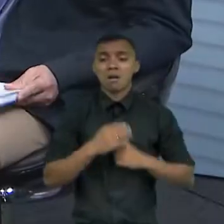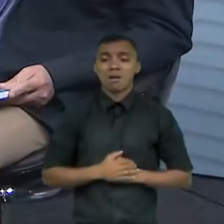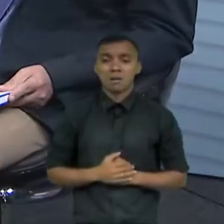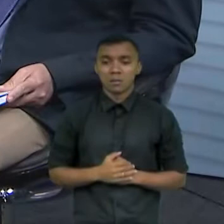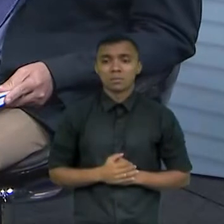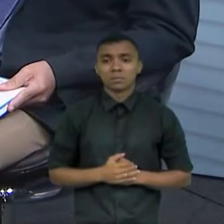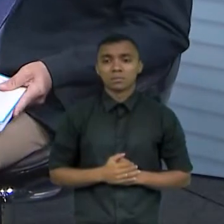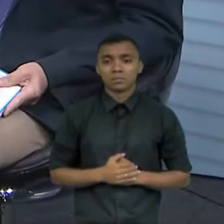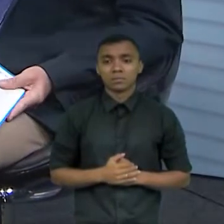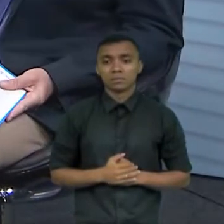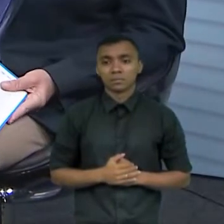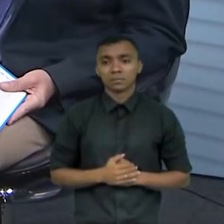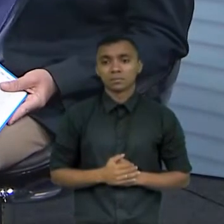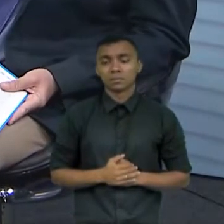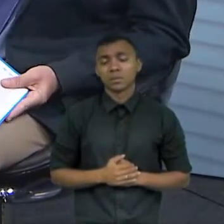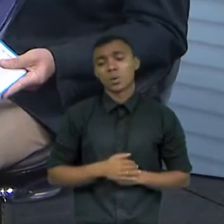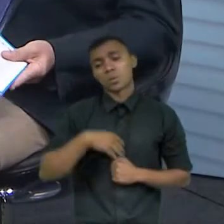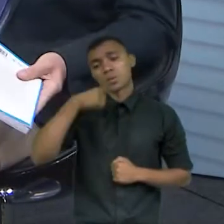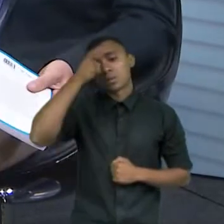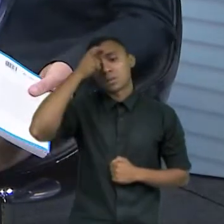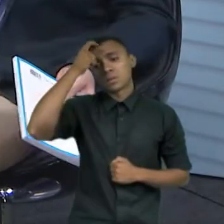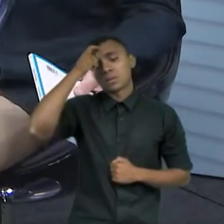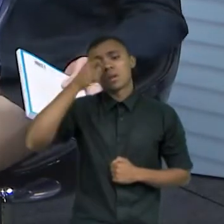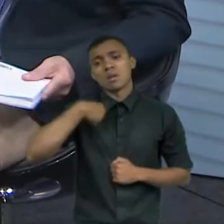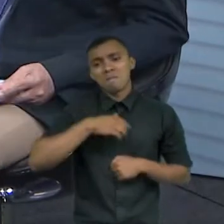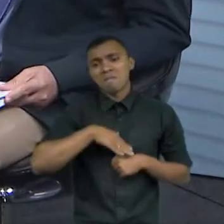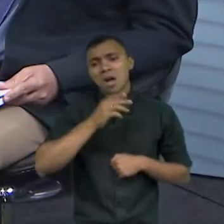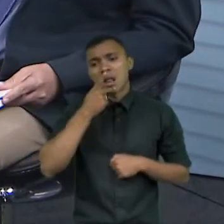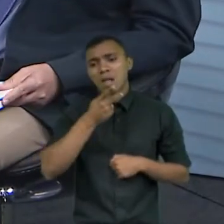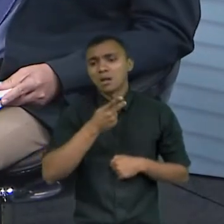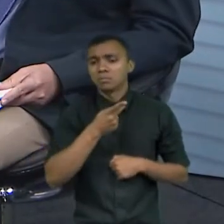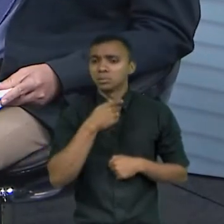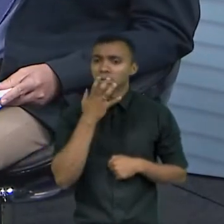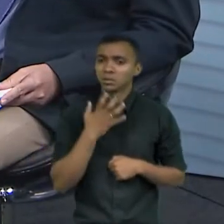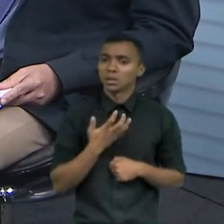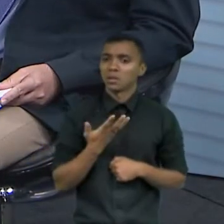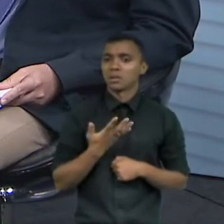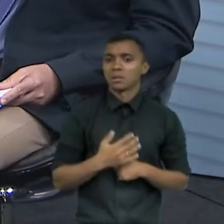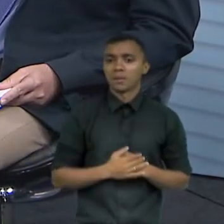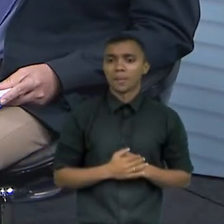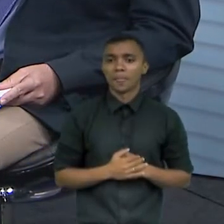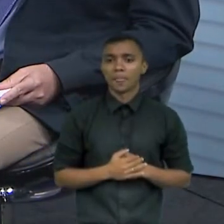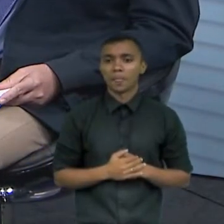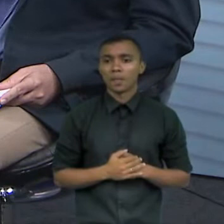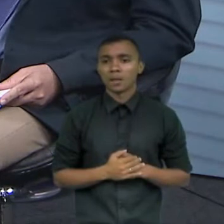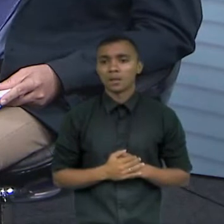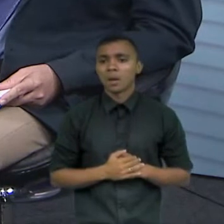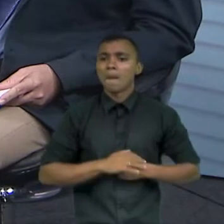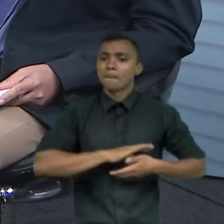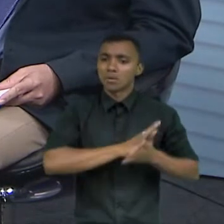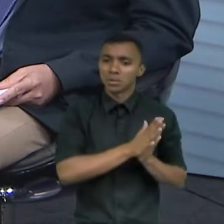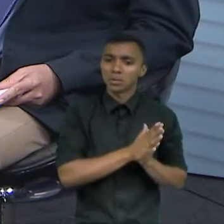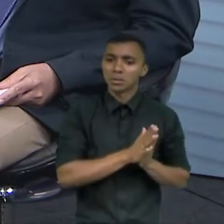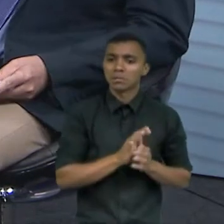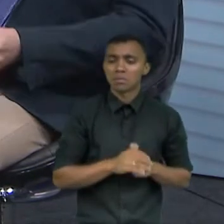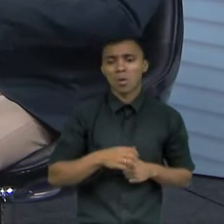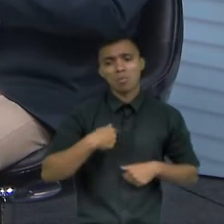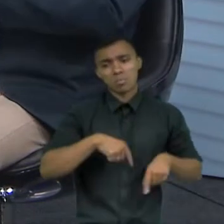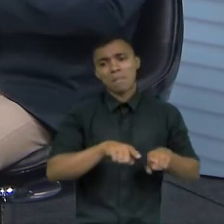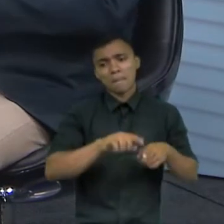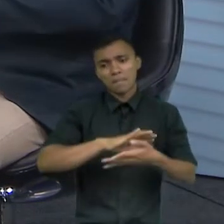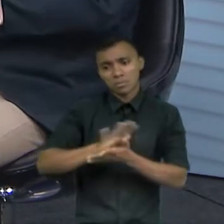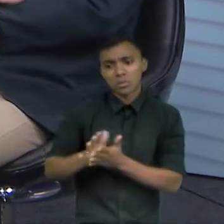absurdo isso eu digo senhora por favor aí eu tive que falar mas a senhora está sendo intolerante eu vou ter que ser intolerante com a senhora